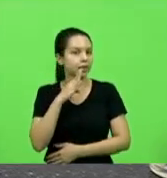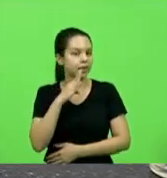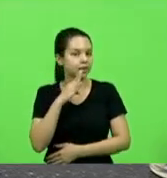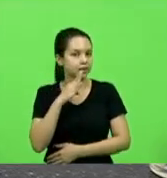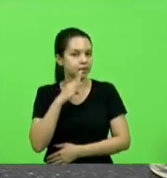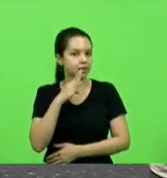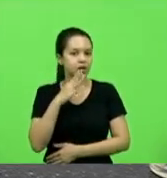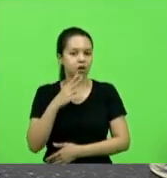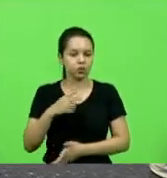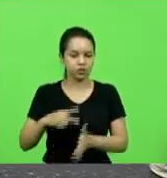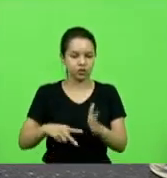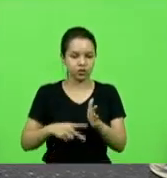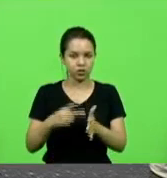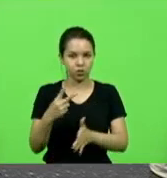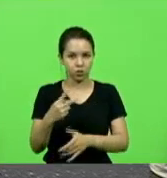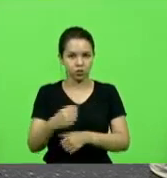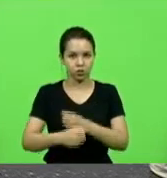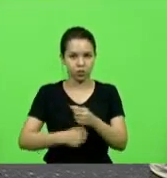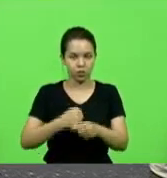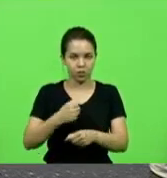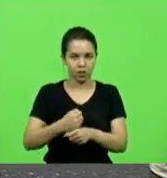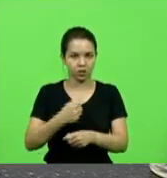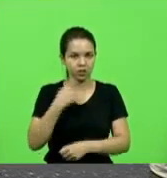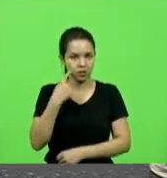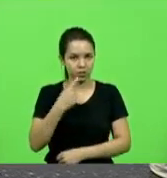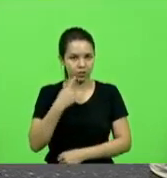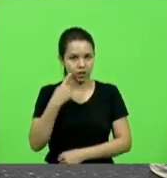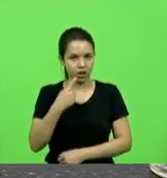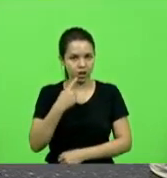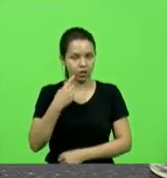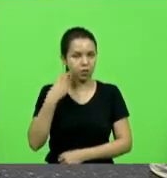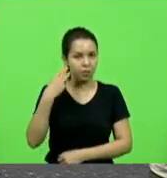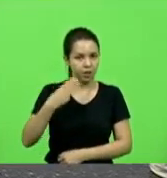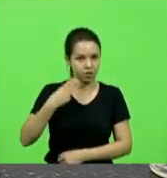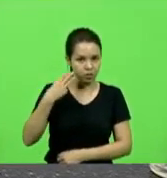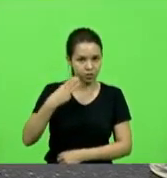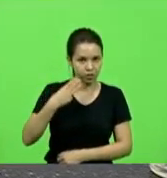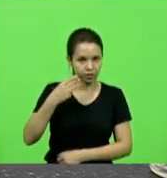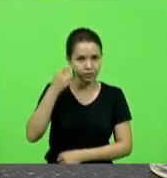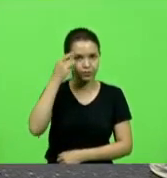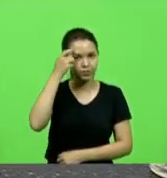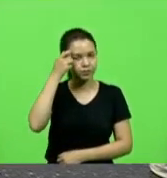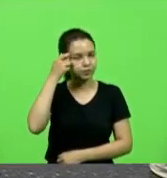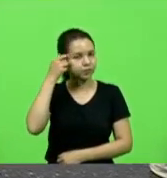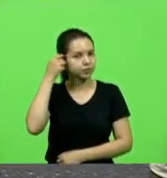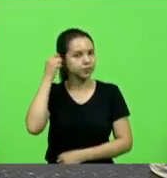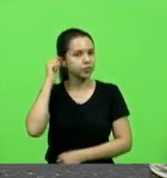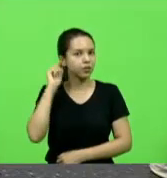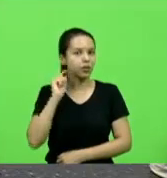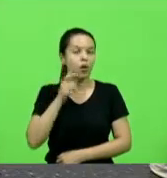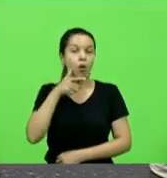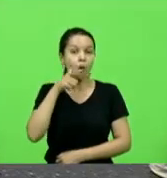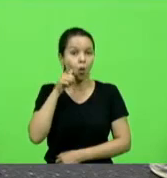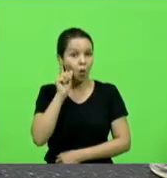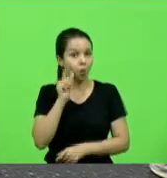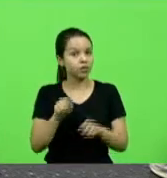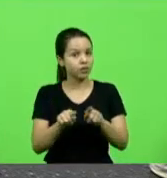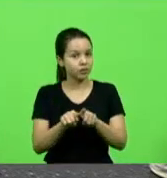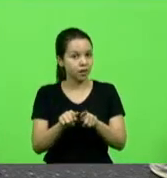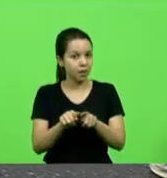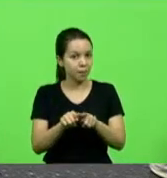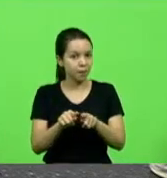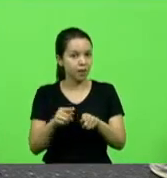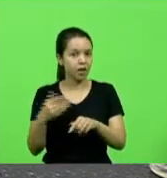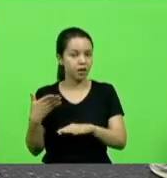e o segundo ano ao deputado Márcio Machado ontem também nós tivemos aqui a presença